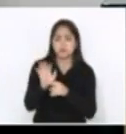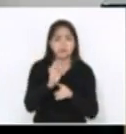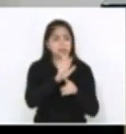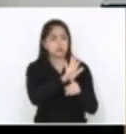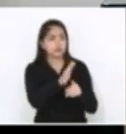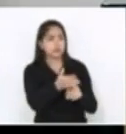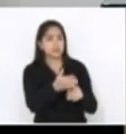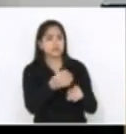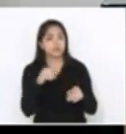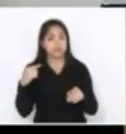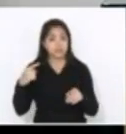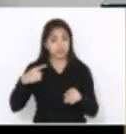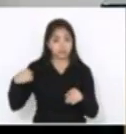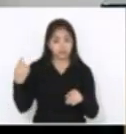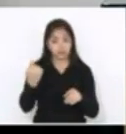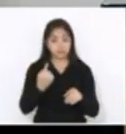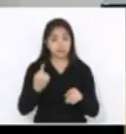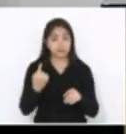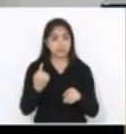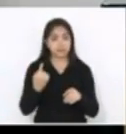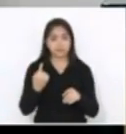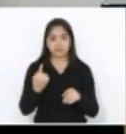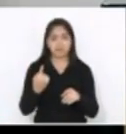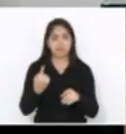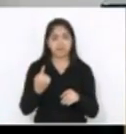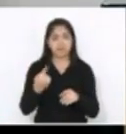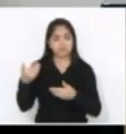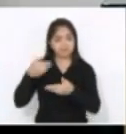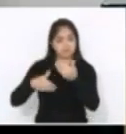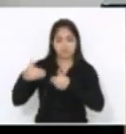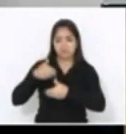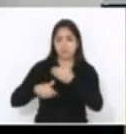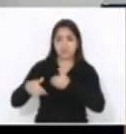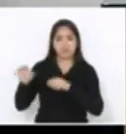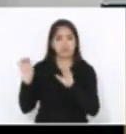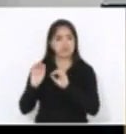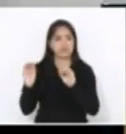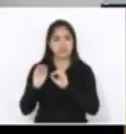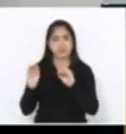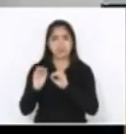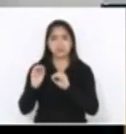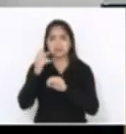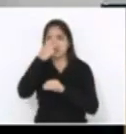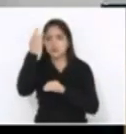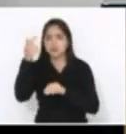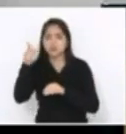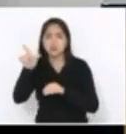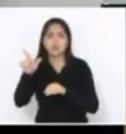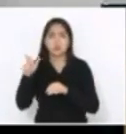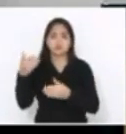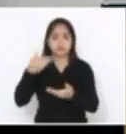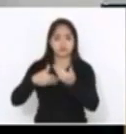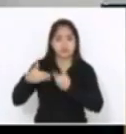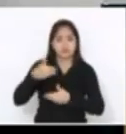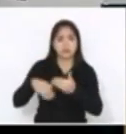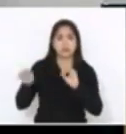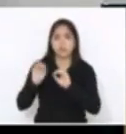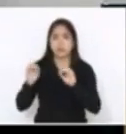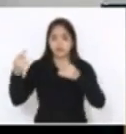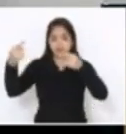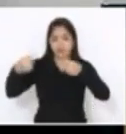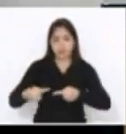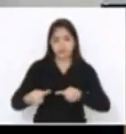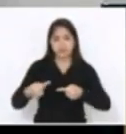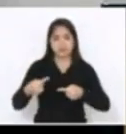nós, pau, não éramos bem recebidos por ninguém. Era oposição, estava na cara, era oposição,